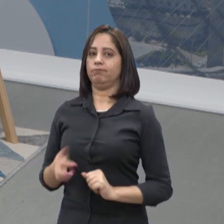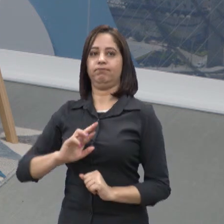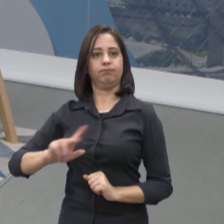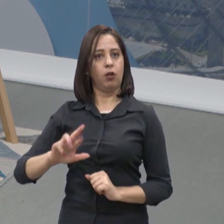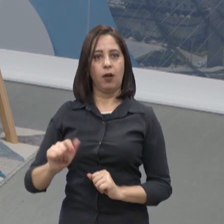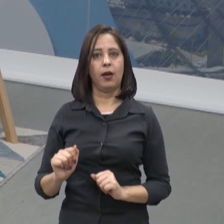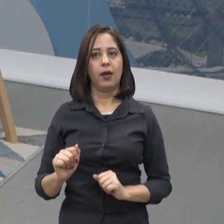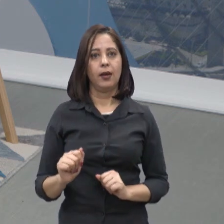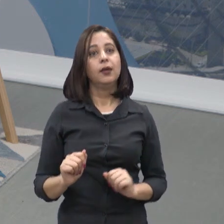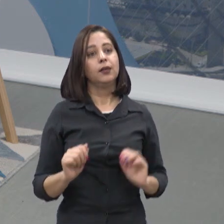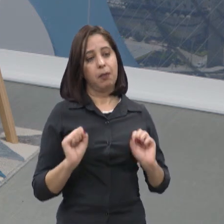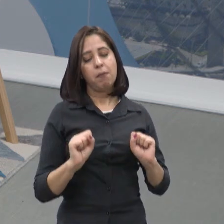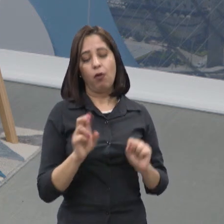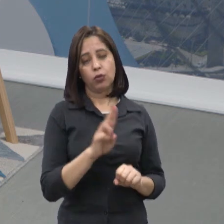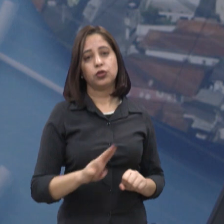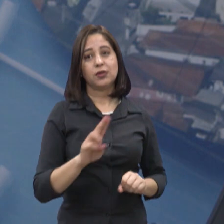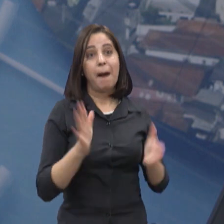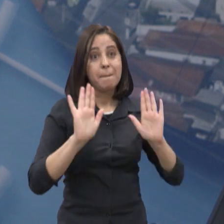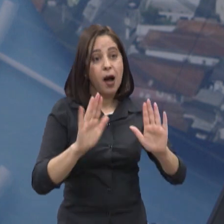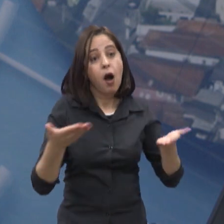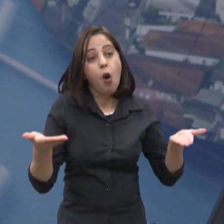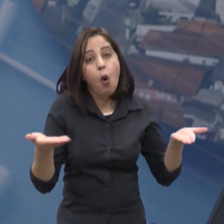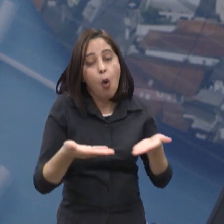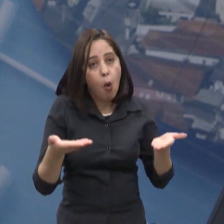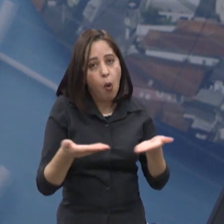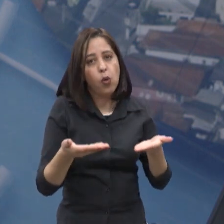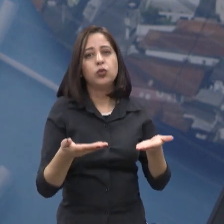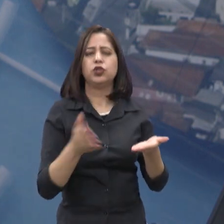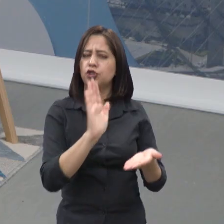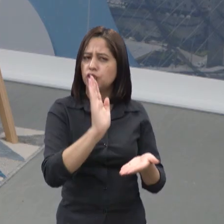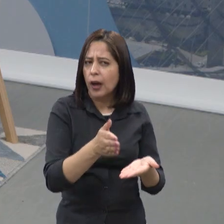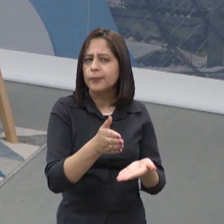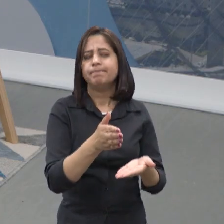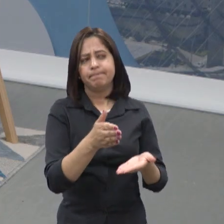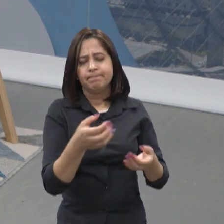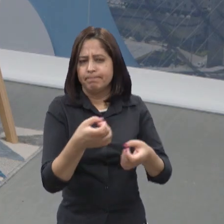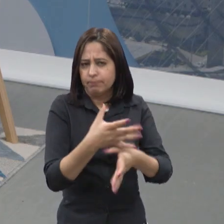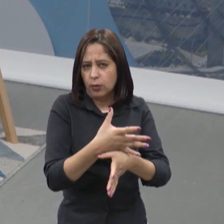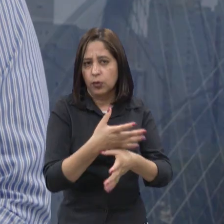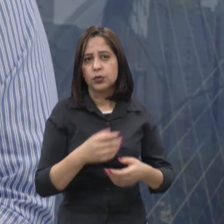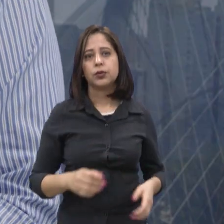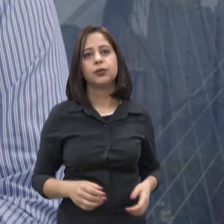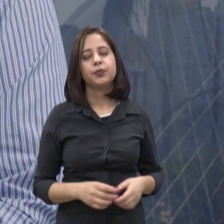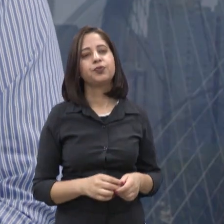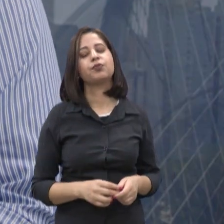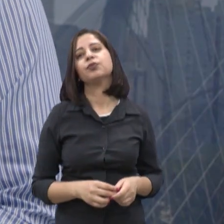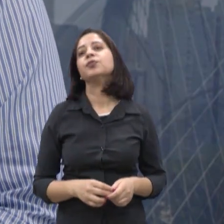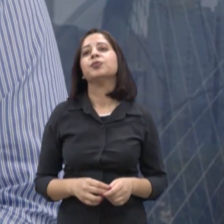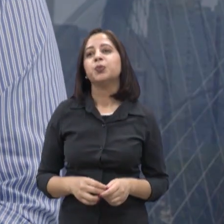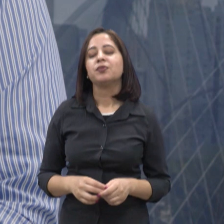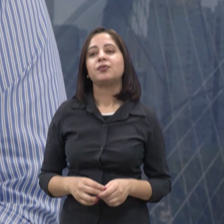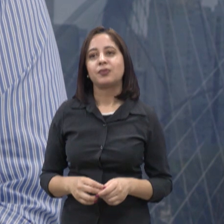possíveis de serem usadas. Mas hoje, são o suficiente? É, essa questão do